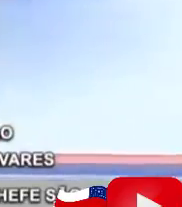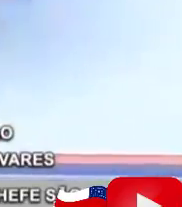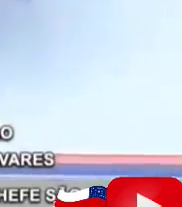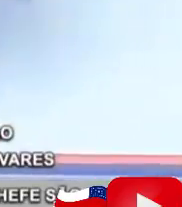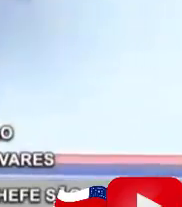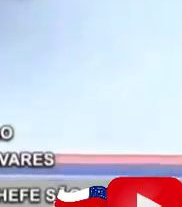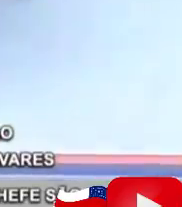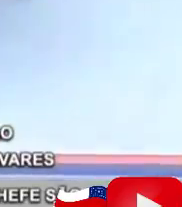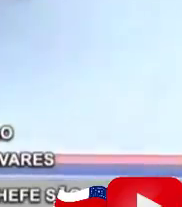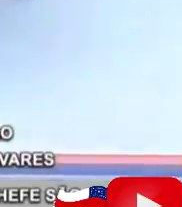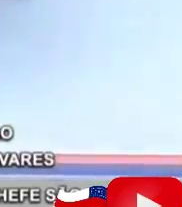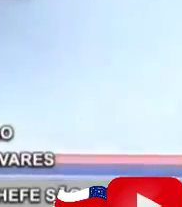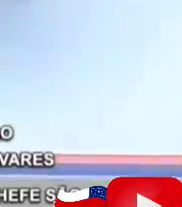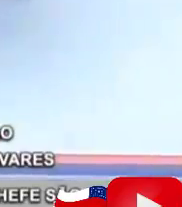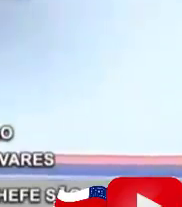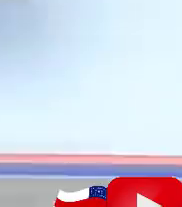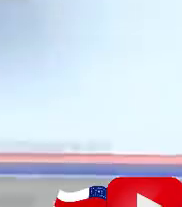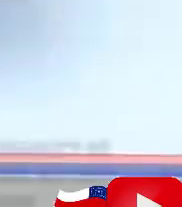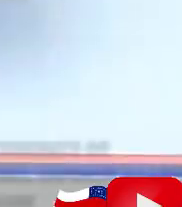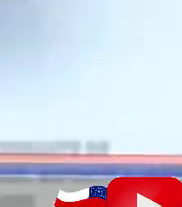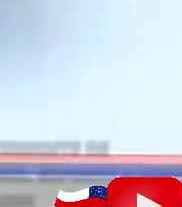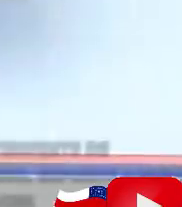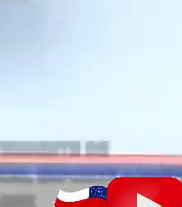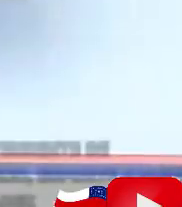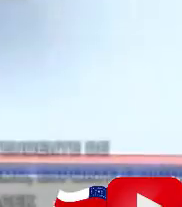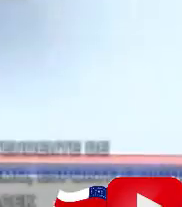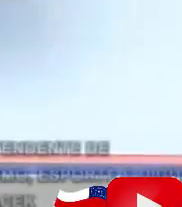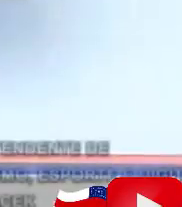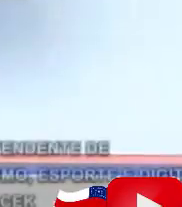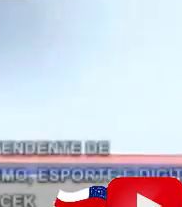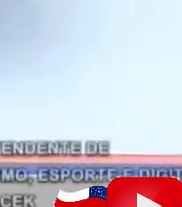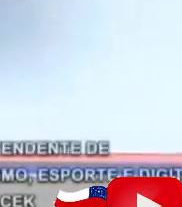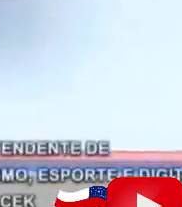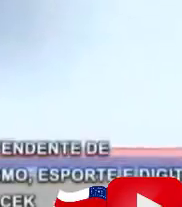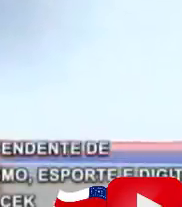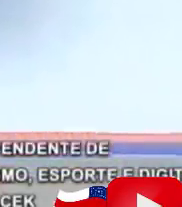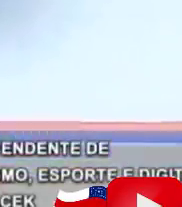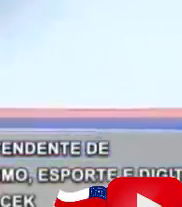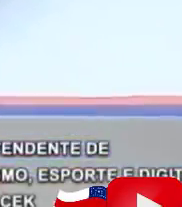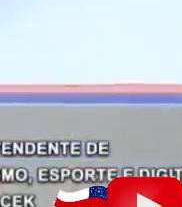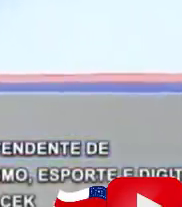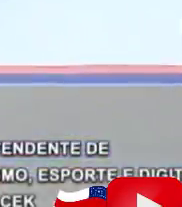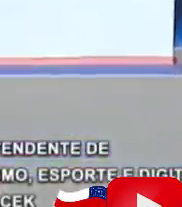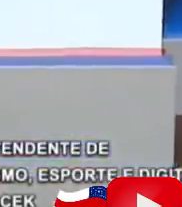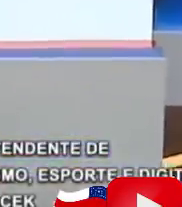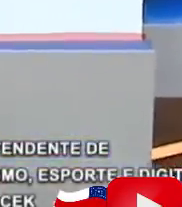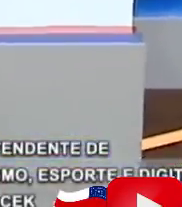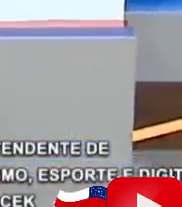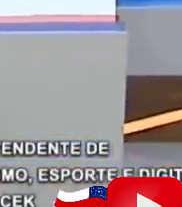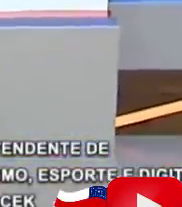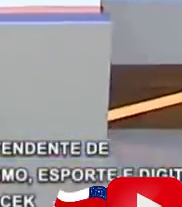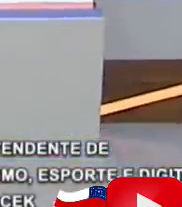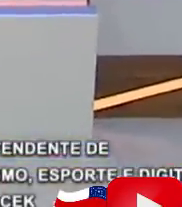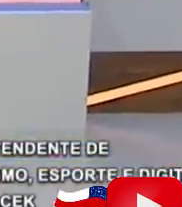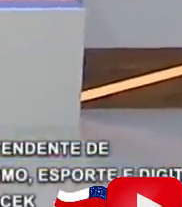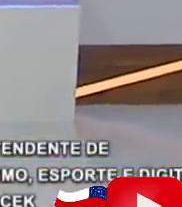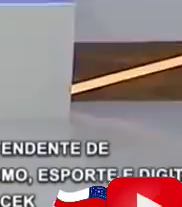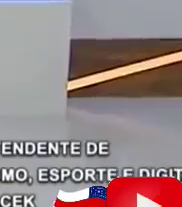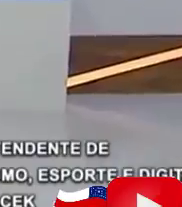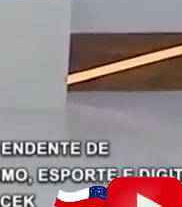Mariana. Olha lá. Boa noite. Tá bom, Mariana. Não mando mais beijo pra você. Vem. Não mando mais. Não é não? Só mando pra...